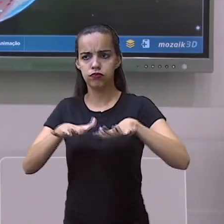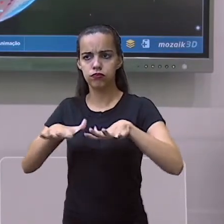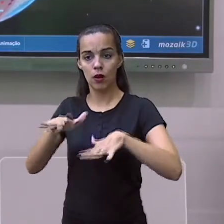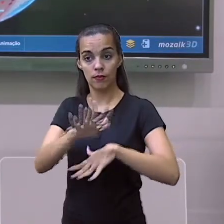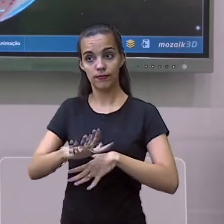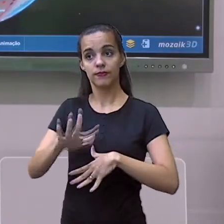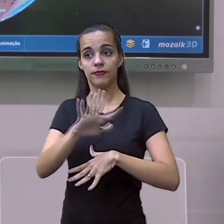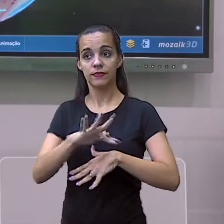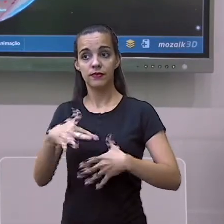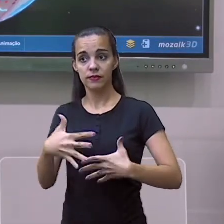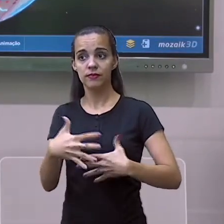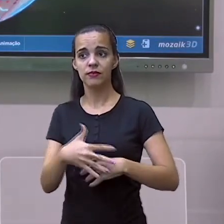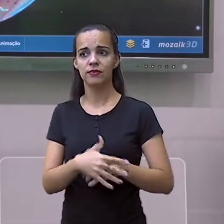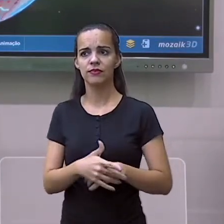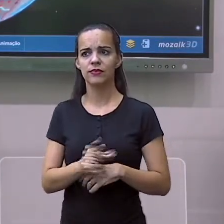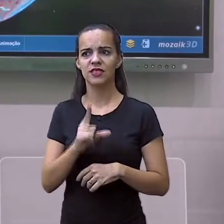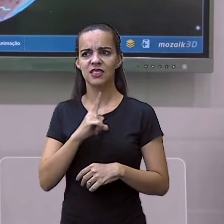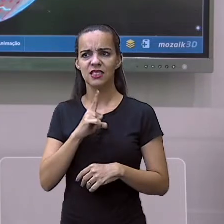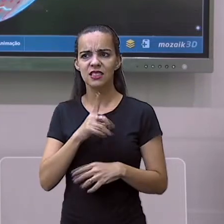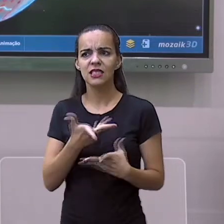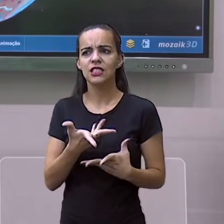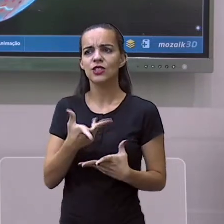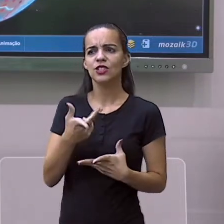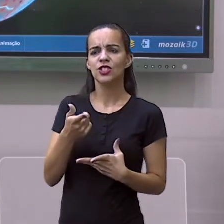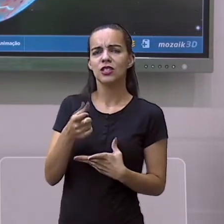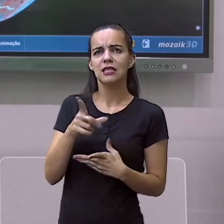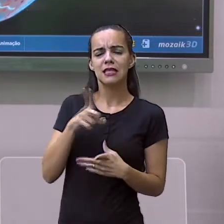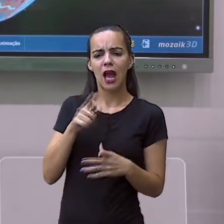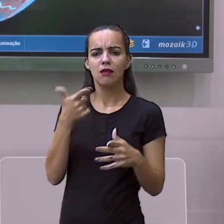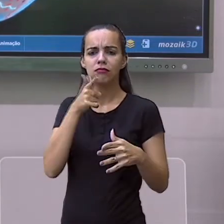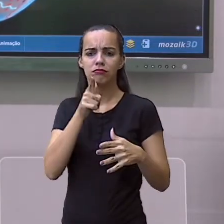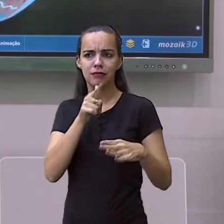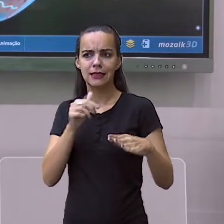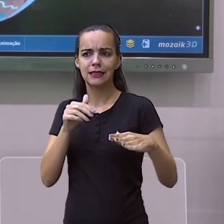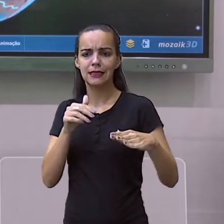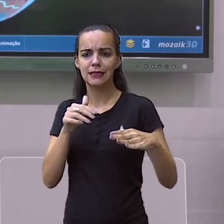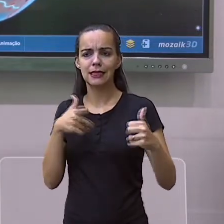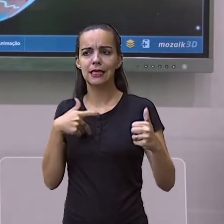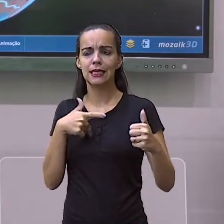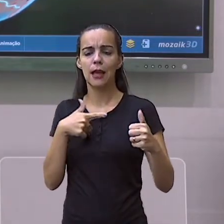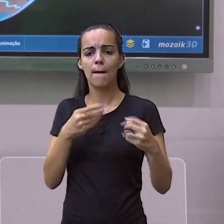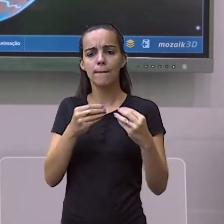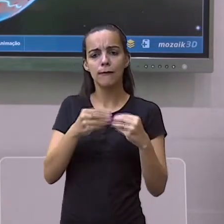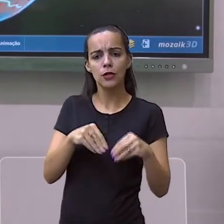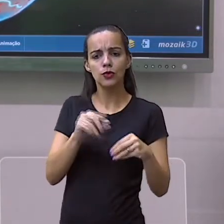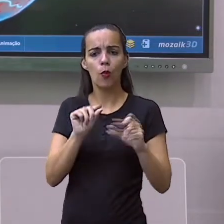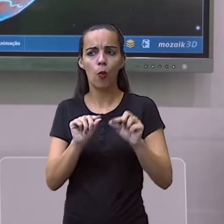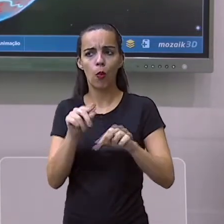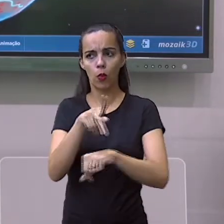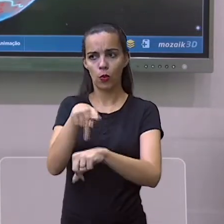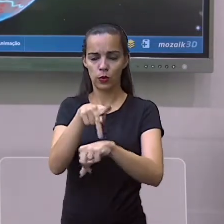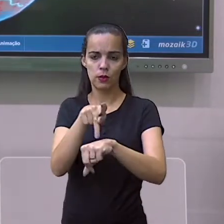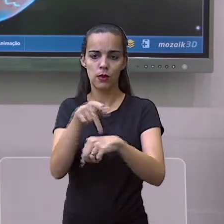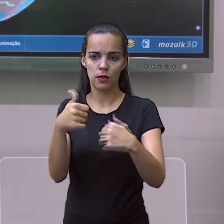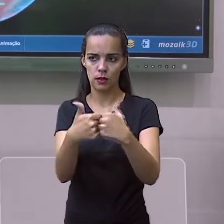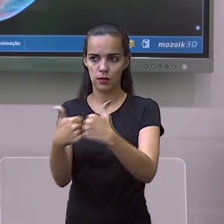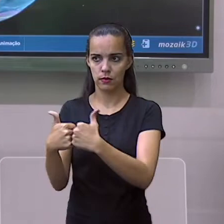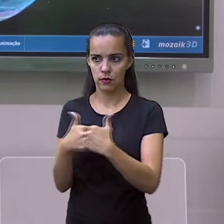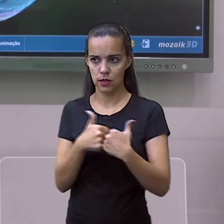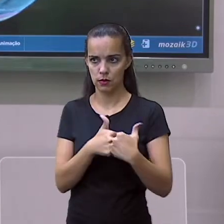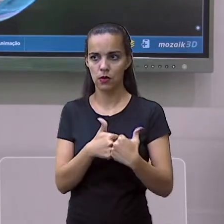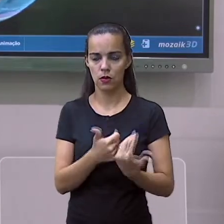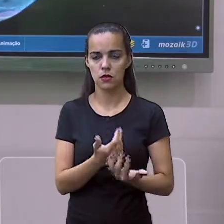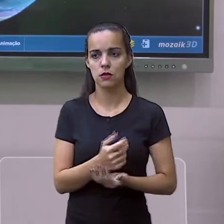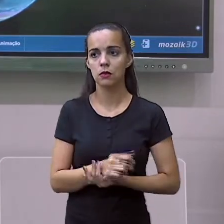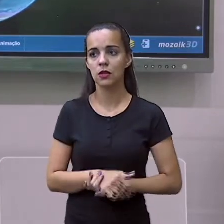que são fenômenos que atingem diretamente. E só para lembrar, olhem bem,